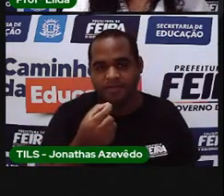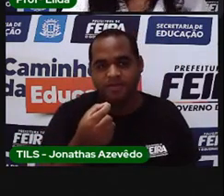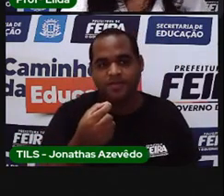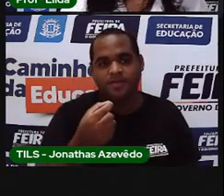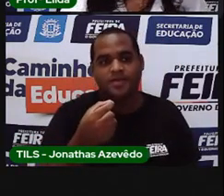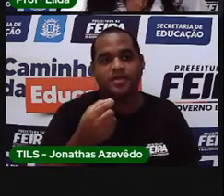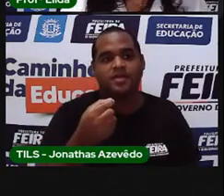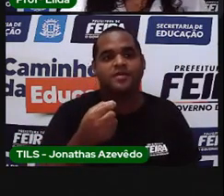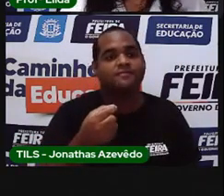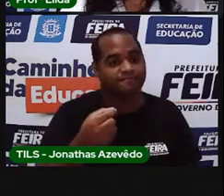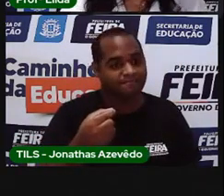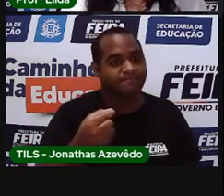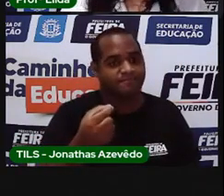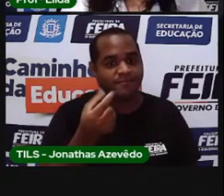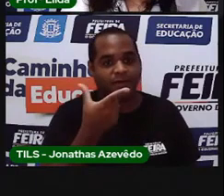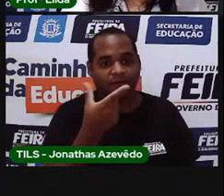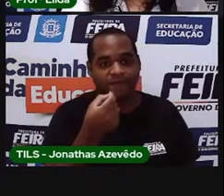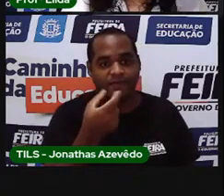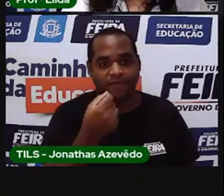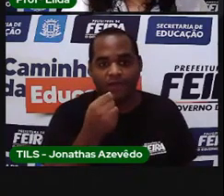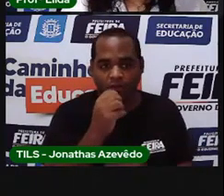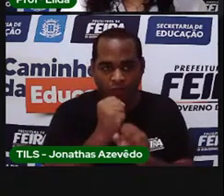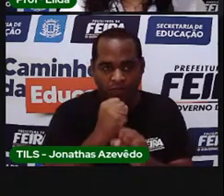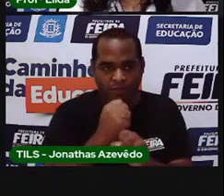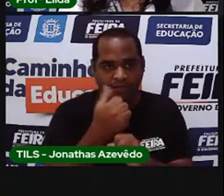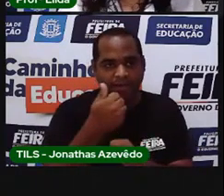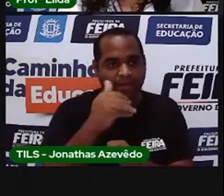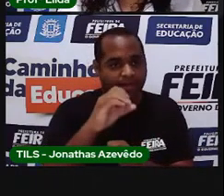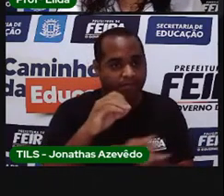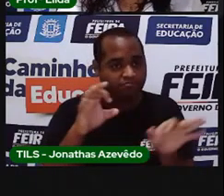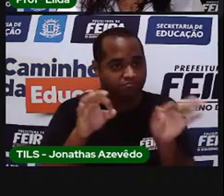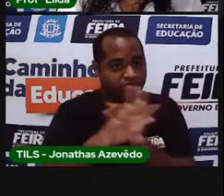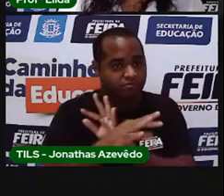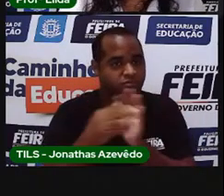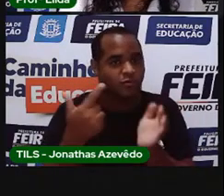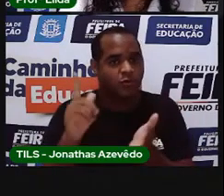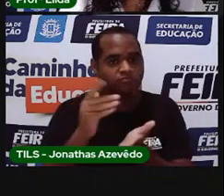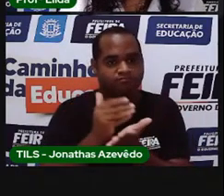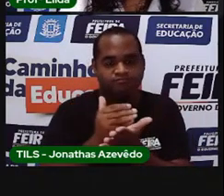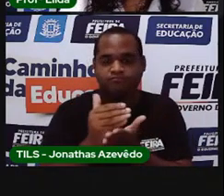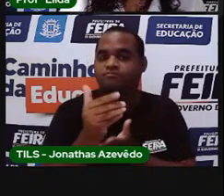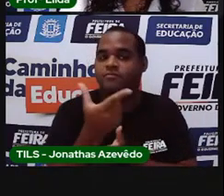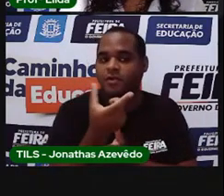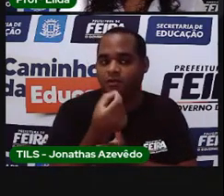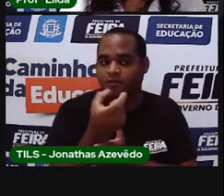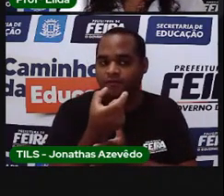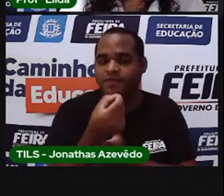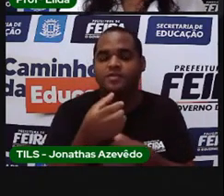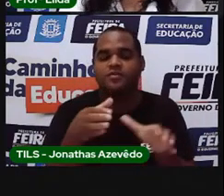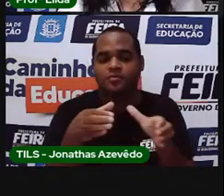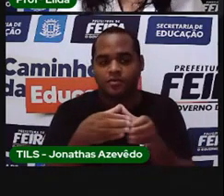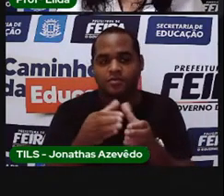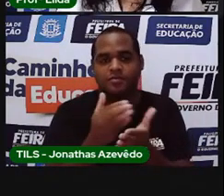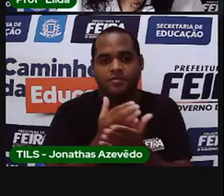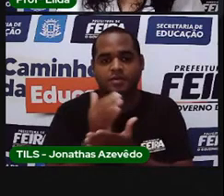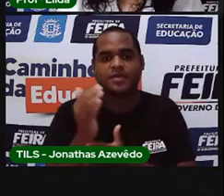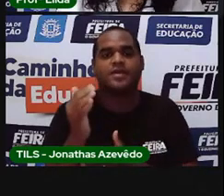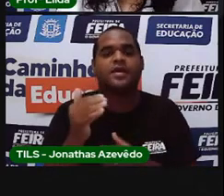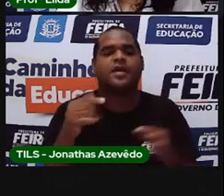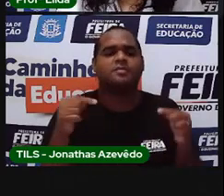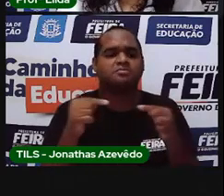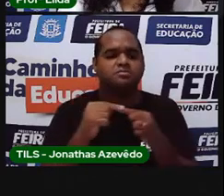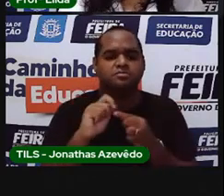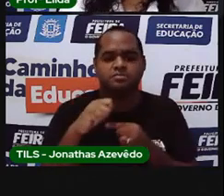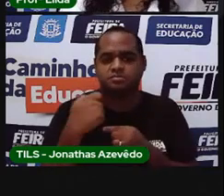O grupo de dez acabou. Agora nós vamos começar o grupo de vinte. E